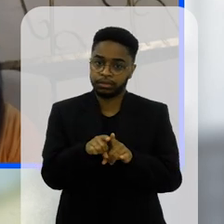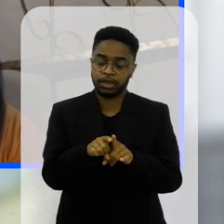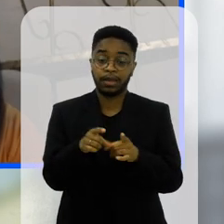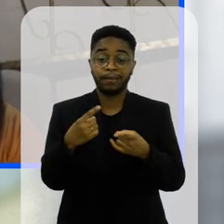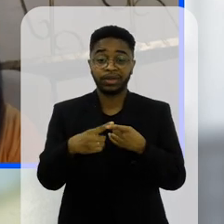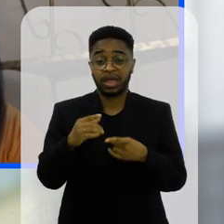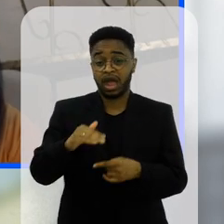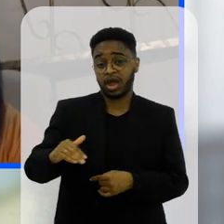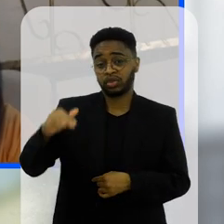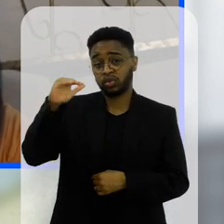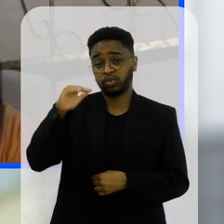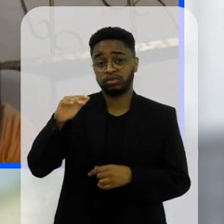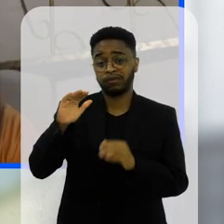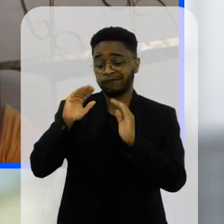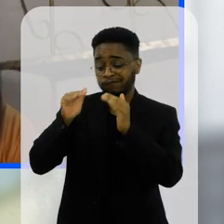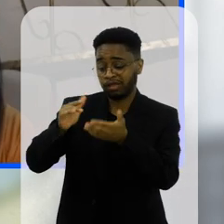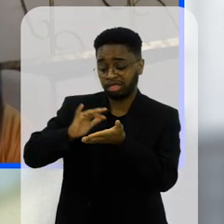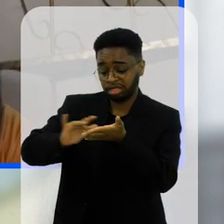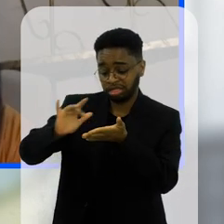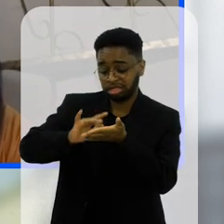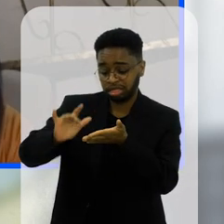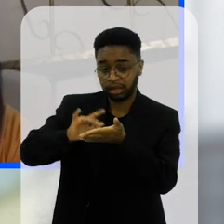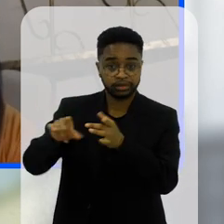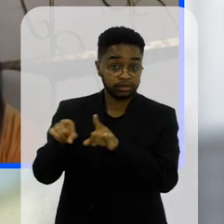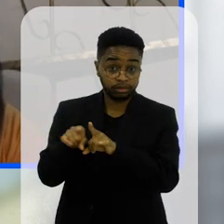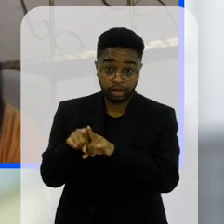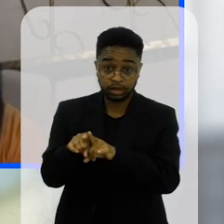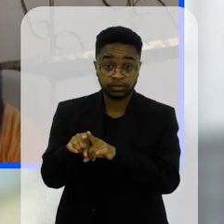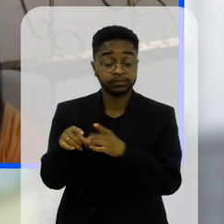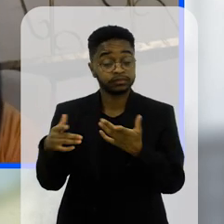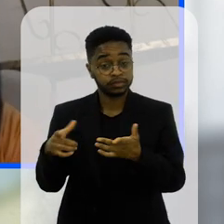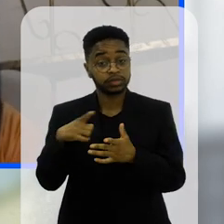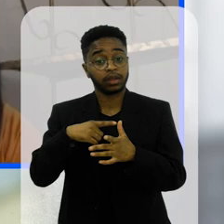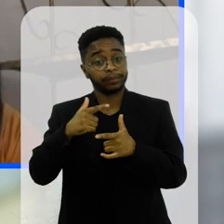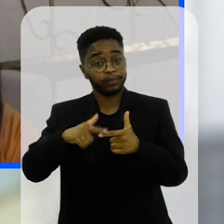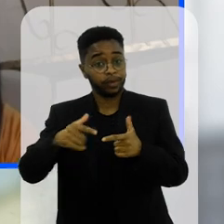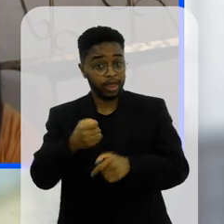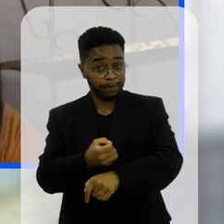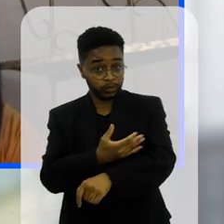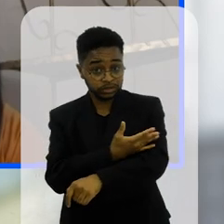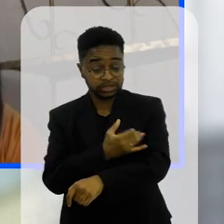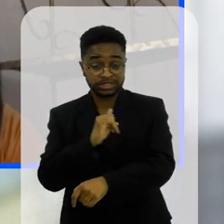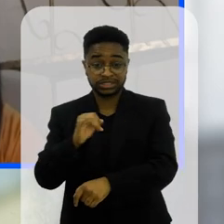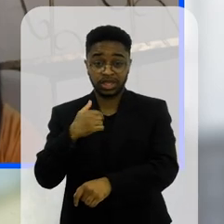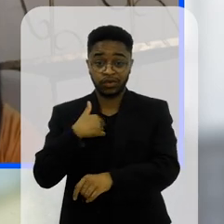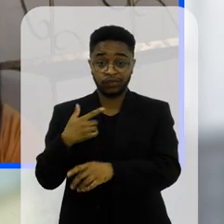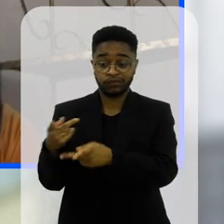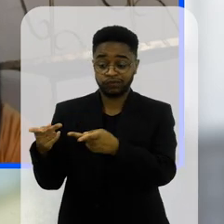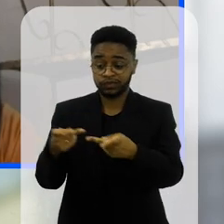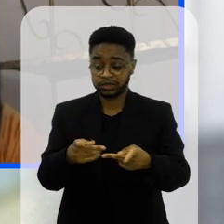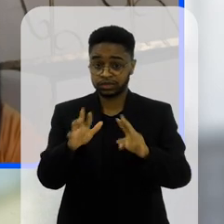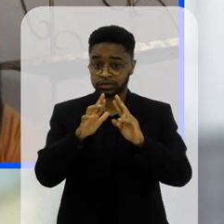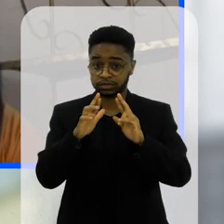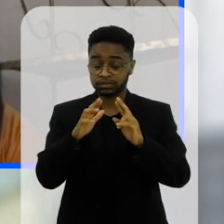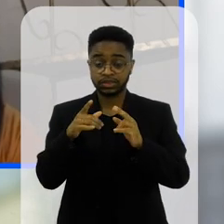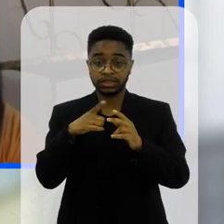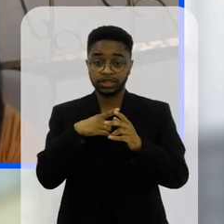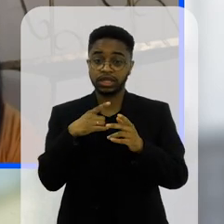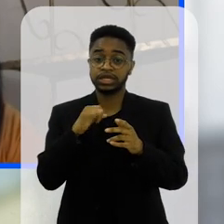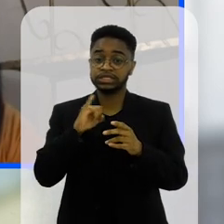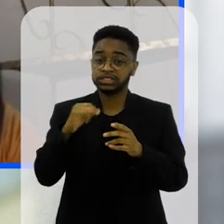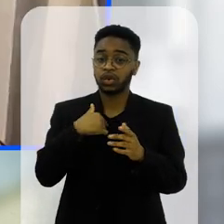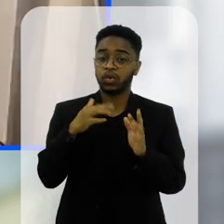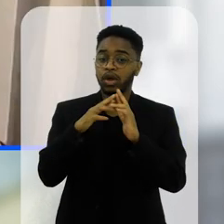interações que eram feitas antigamente a gente tem questões emocionais tratadas com as crianças que quando eu vou dar reunião de pais eu sempre falo com os pais